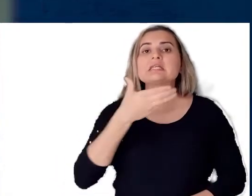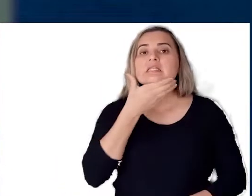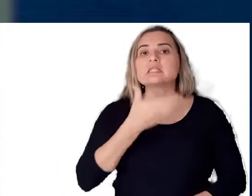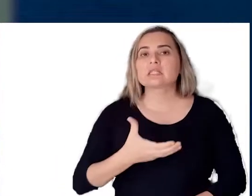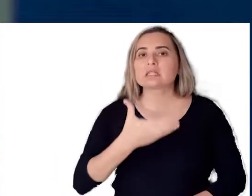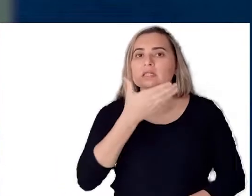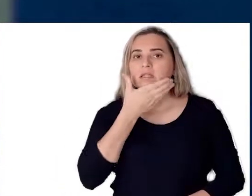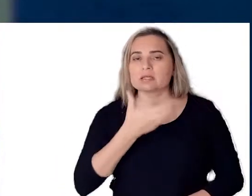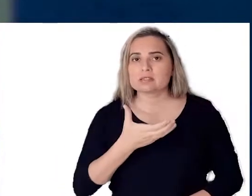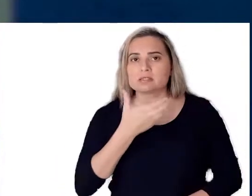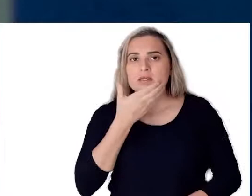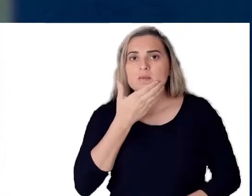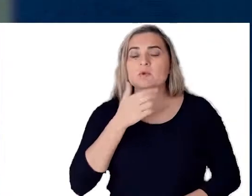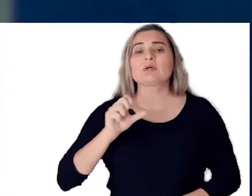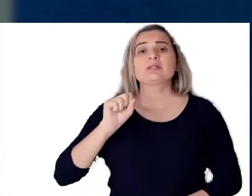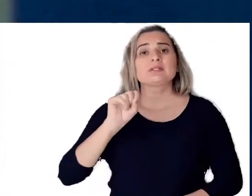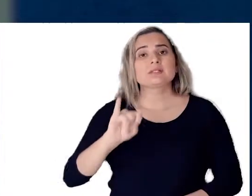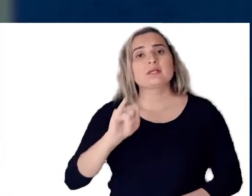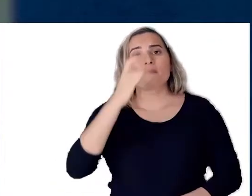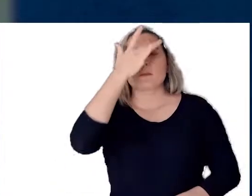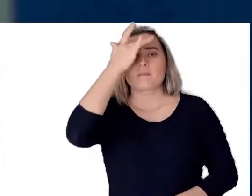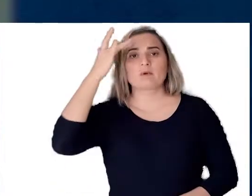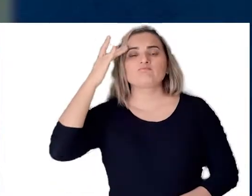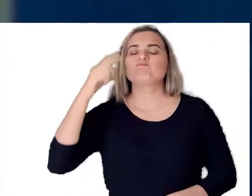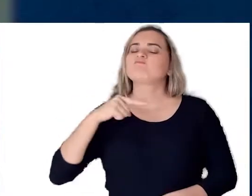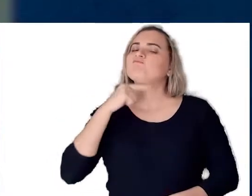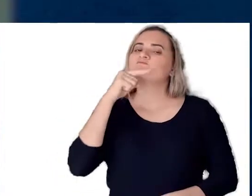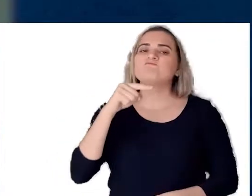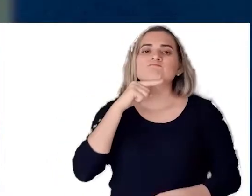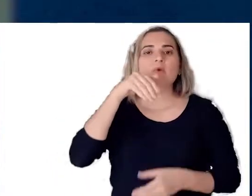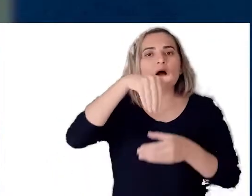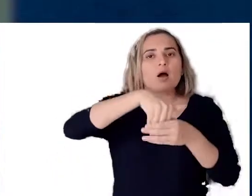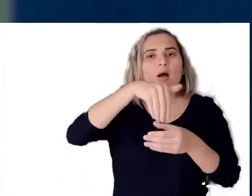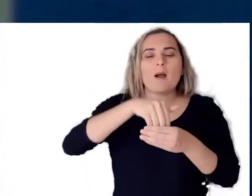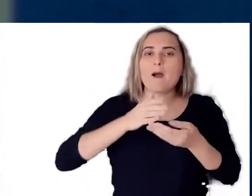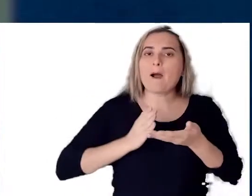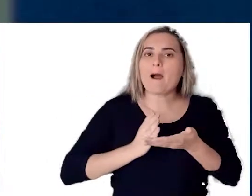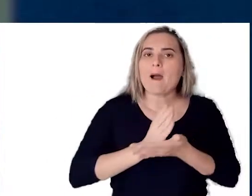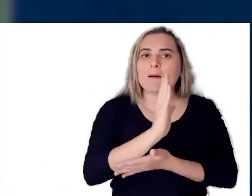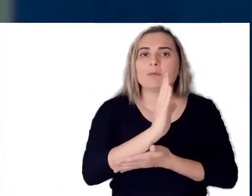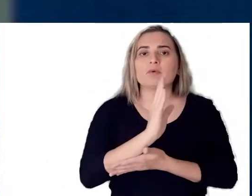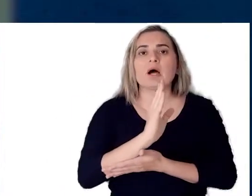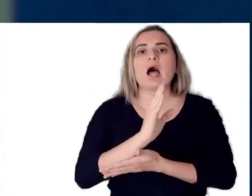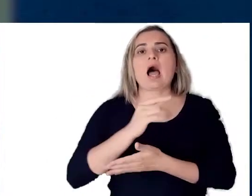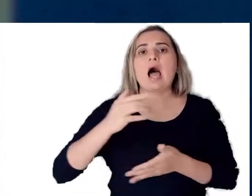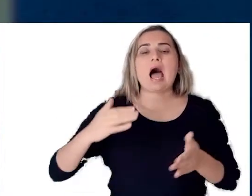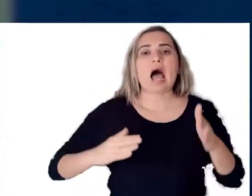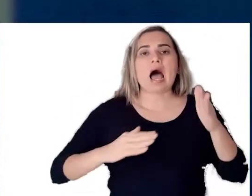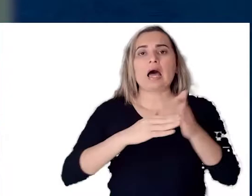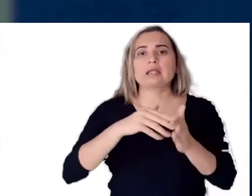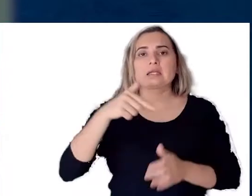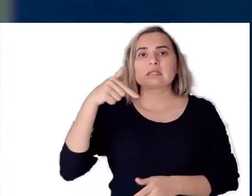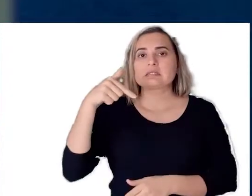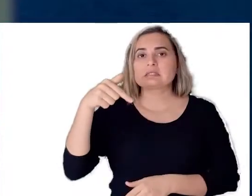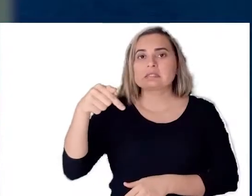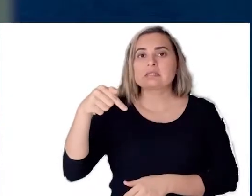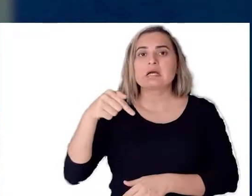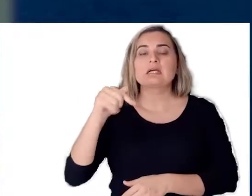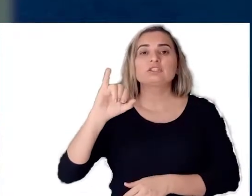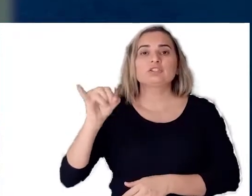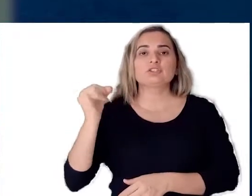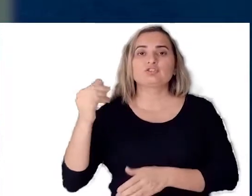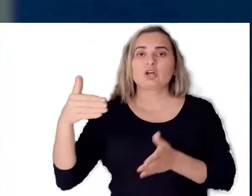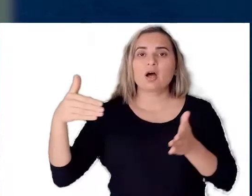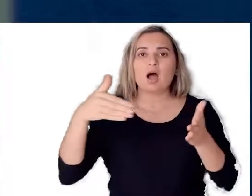Já os candidatos não eleitos e os diretórios estaduais e municipais terão o prazo de 7 de janeiro a 8 de